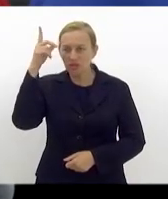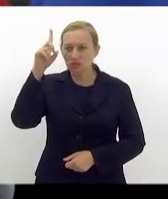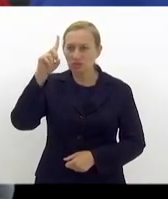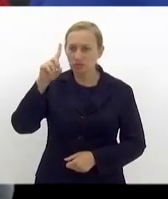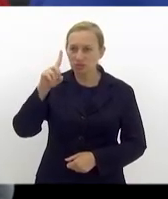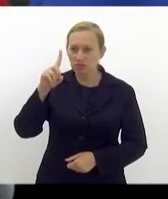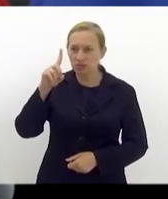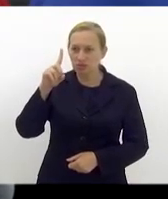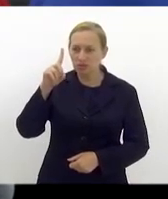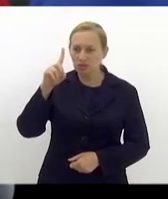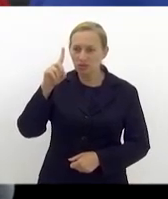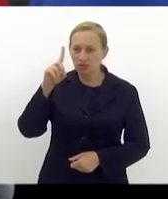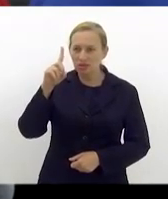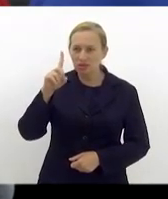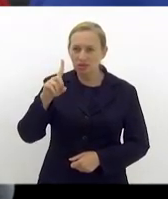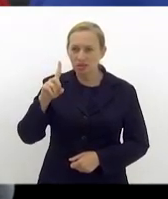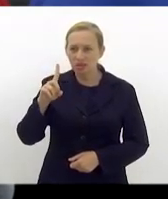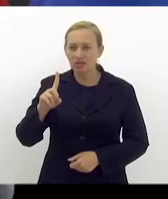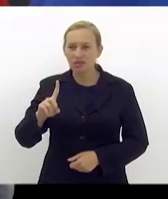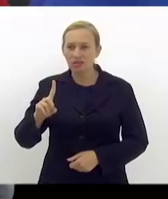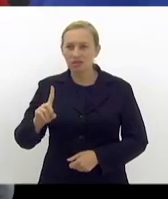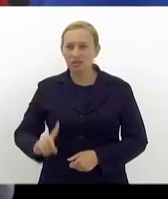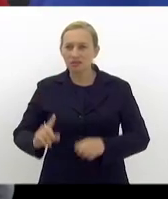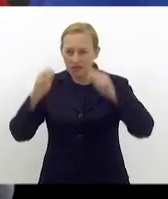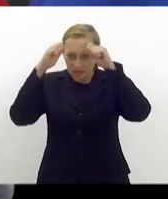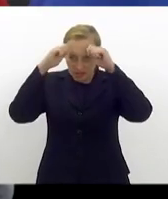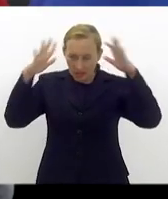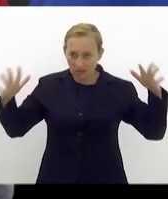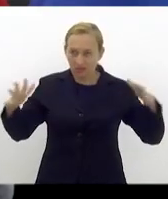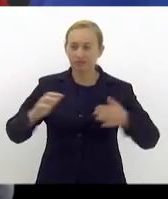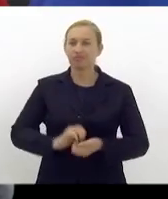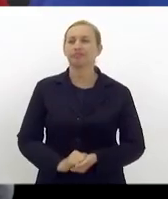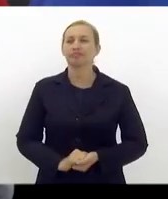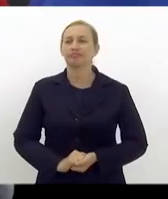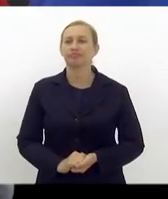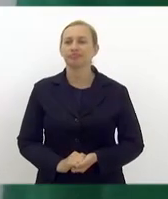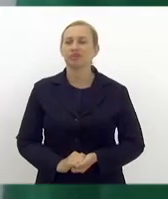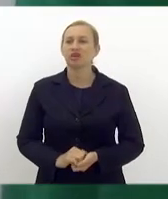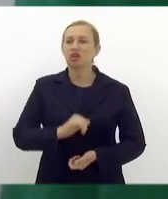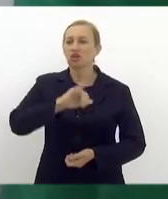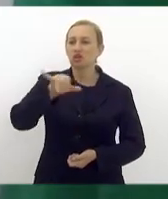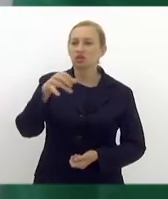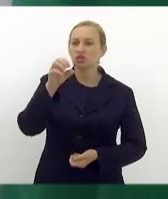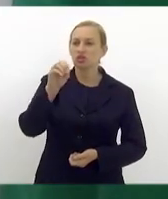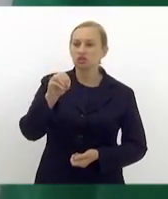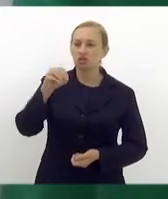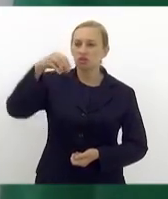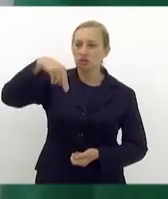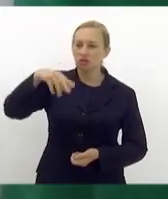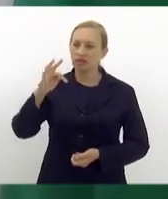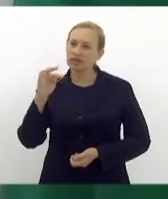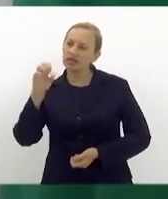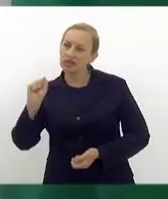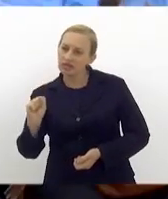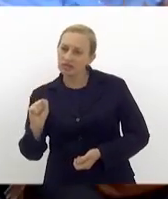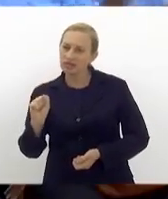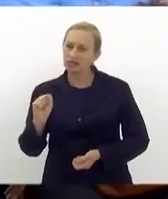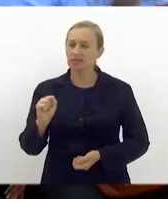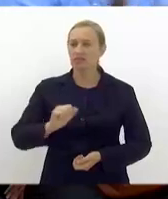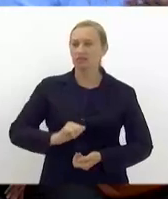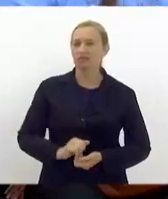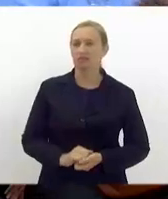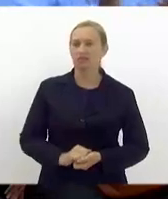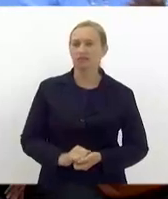de pessoas com espectro autista. Jônatas Maia Silva Lima. Cadê o Jônatas?